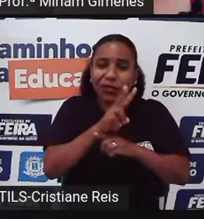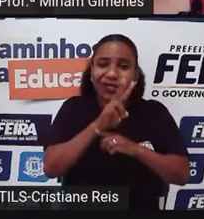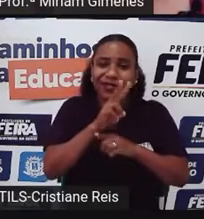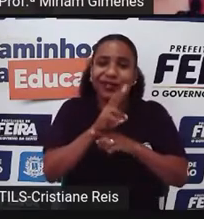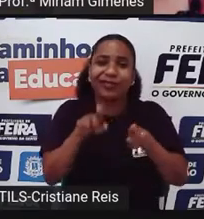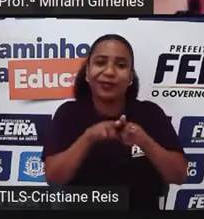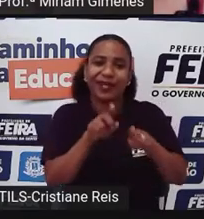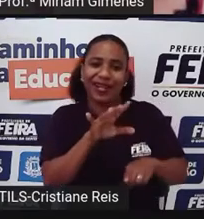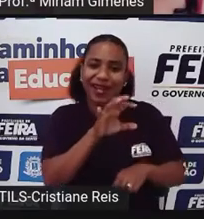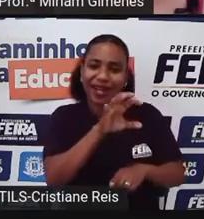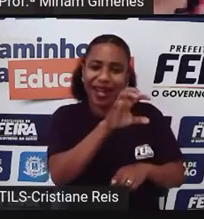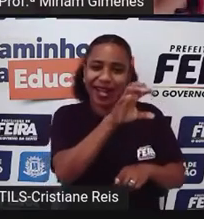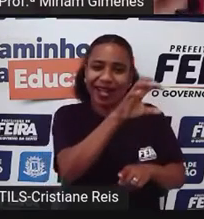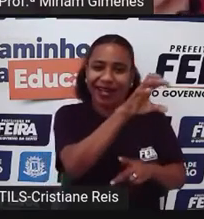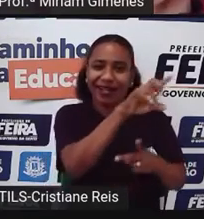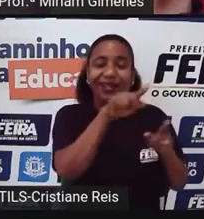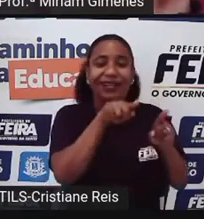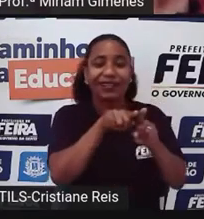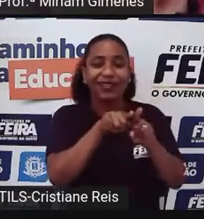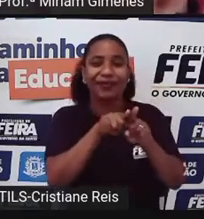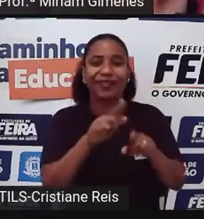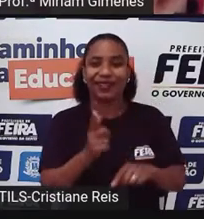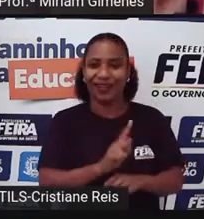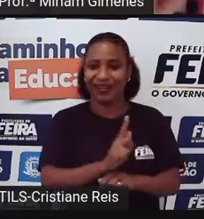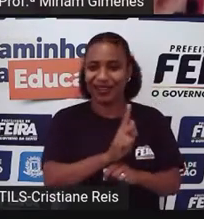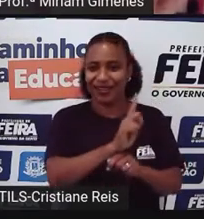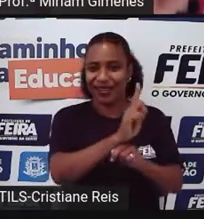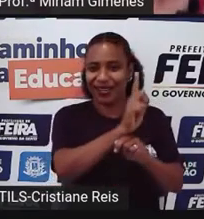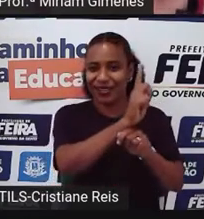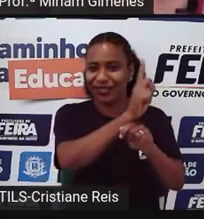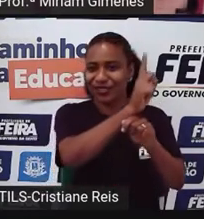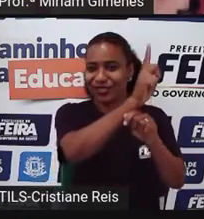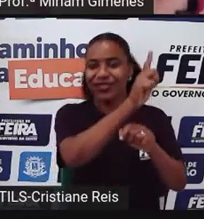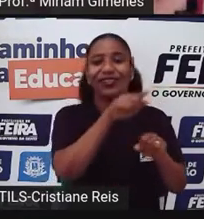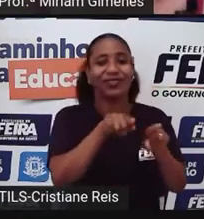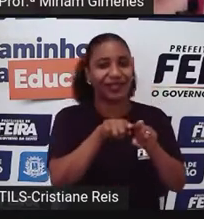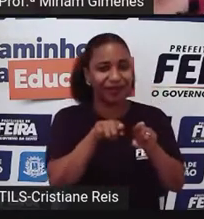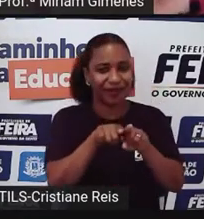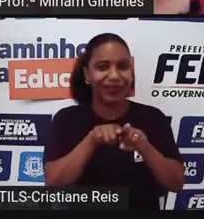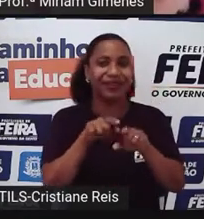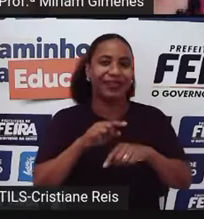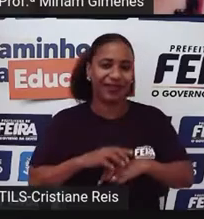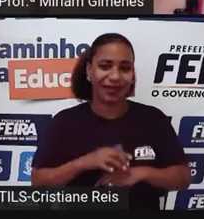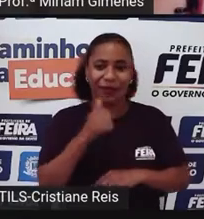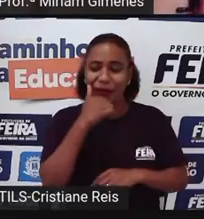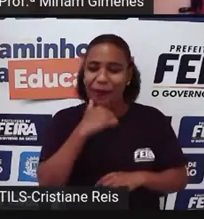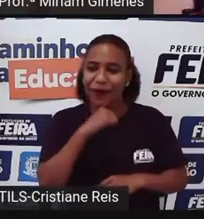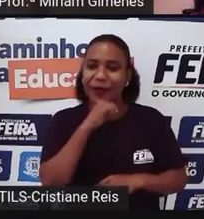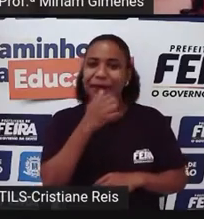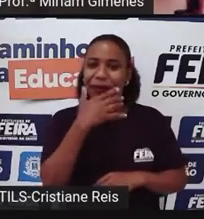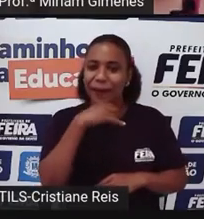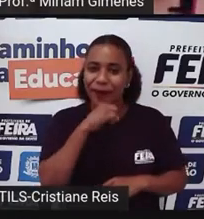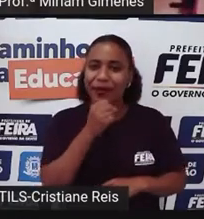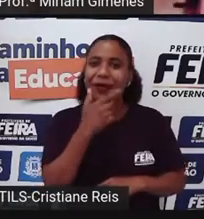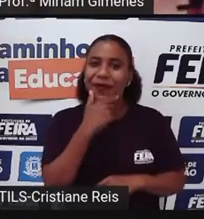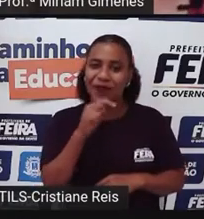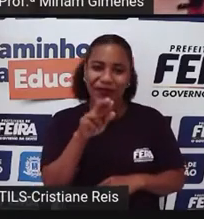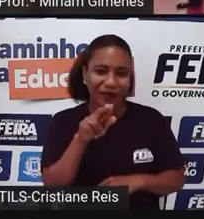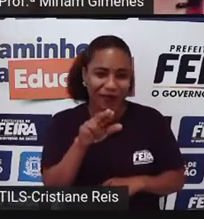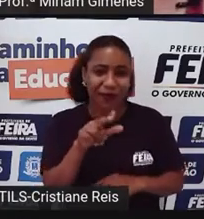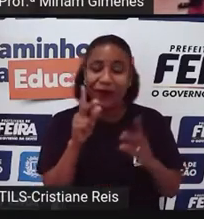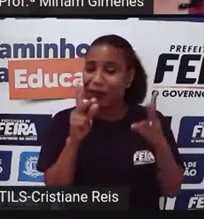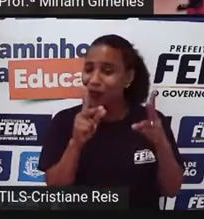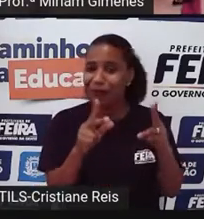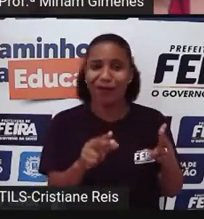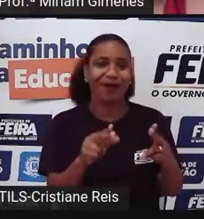nós tínhamos pelos animais Incentivado já pelos meus pais Meu pai, minha mãe Meu irmão também era igual Então,